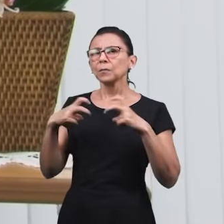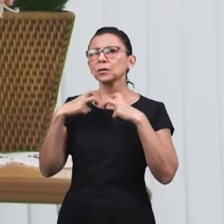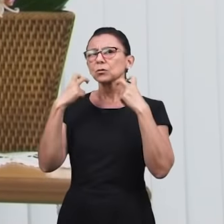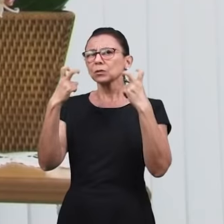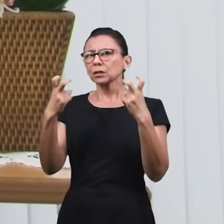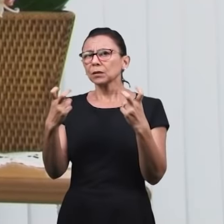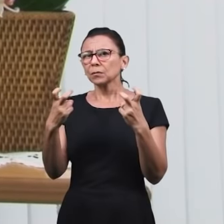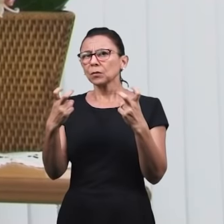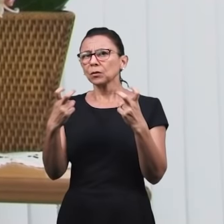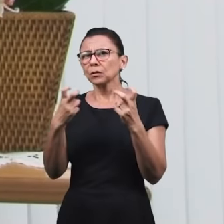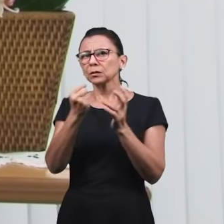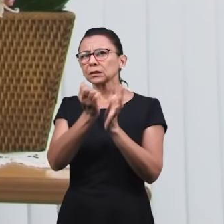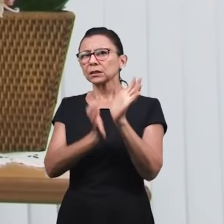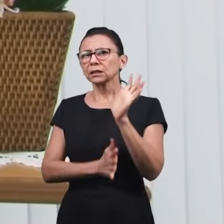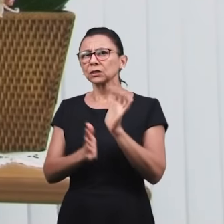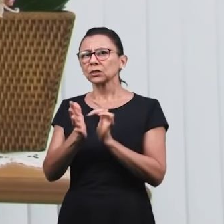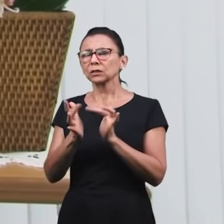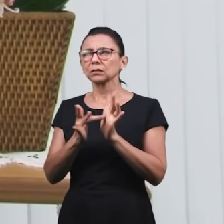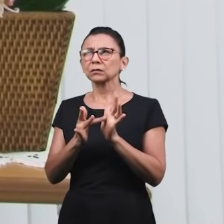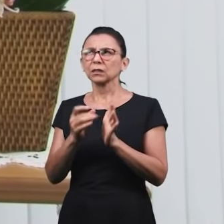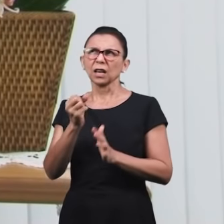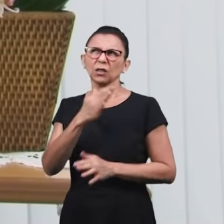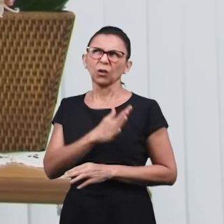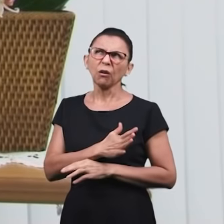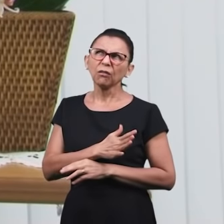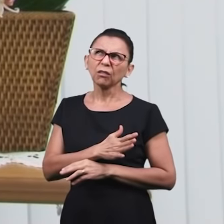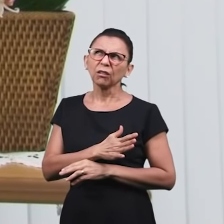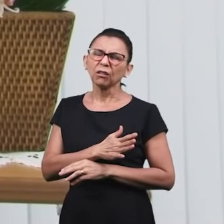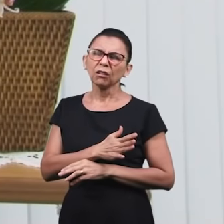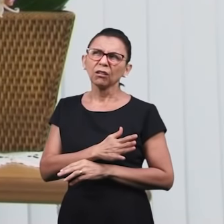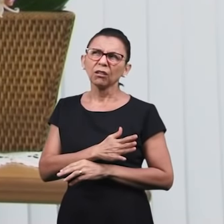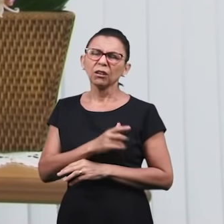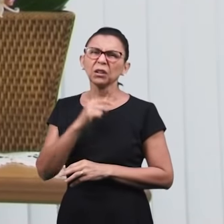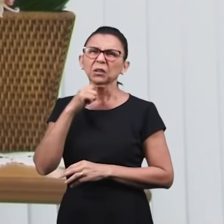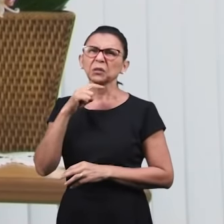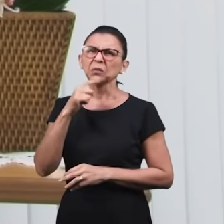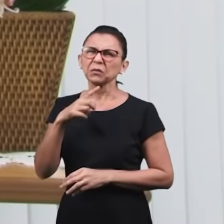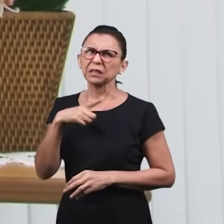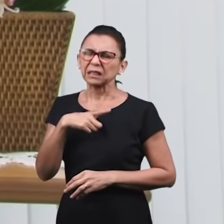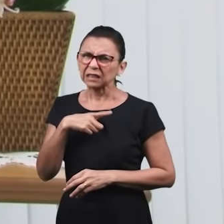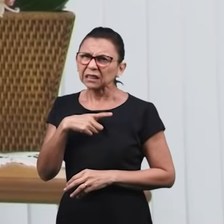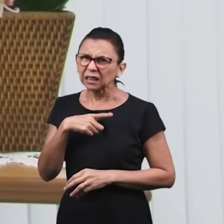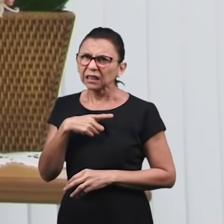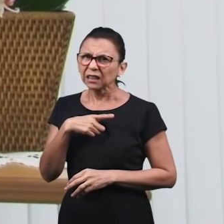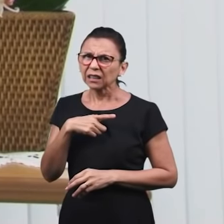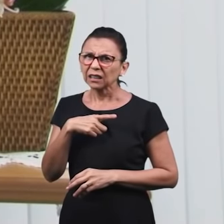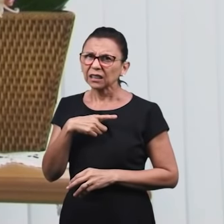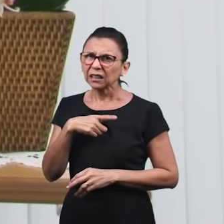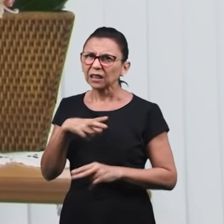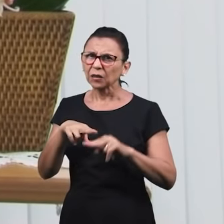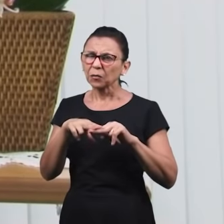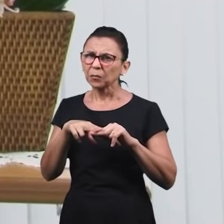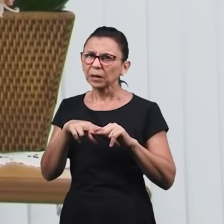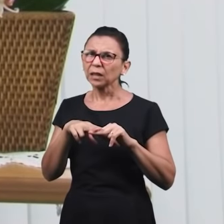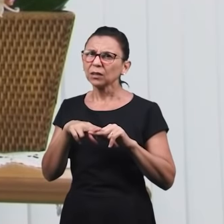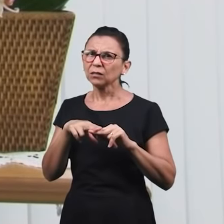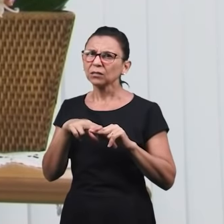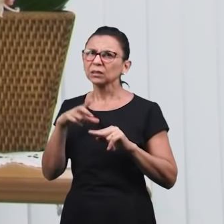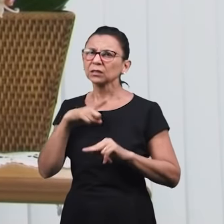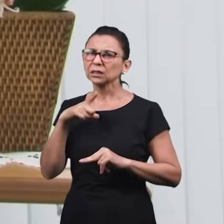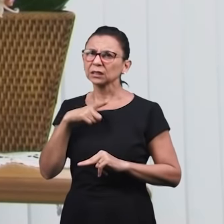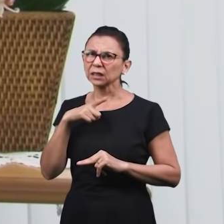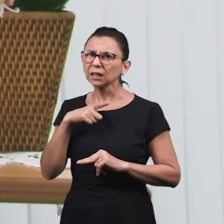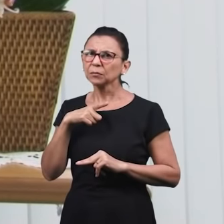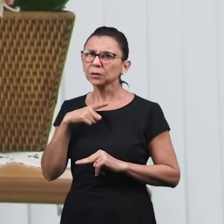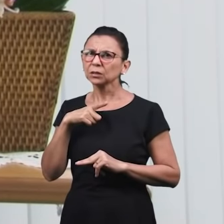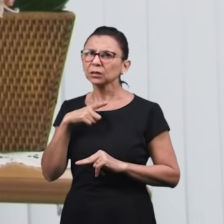Clamor é algo novo? Ou não é bem assim? O recurso do clamor pelo